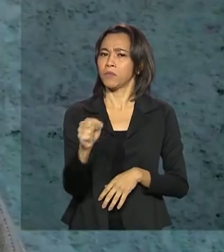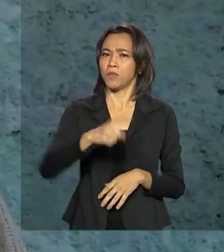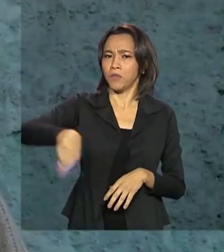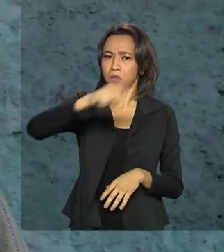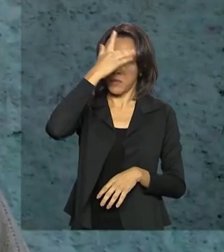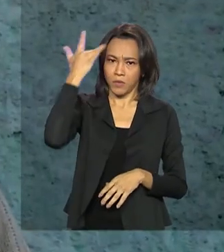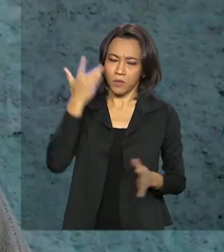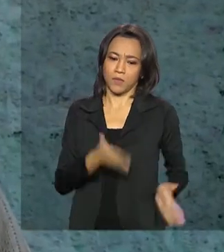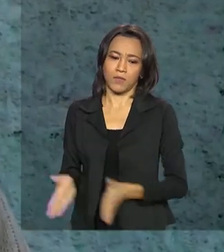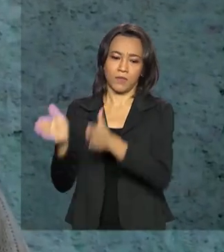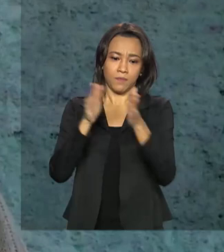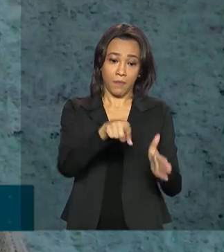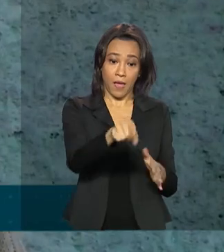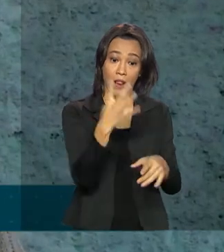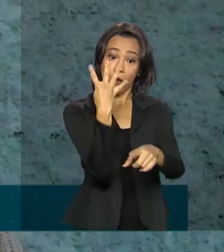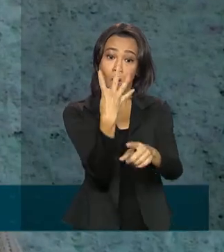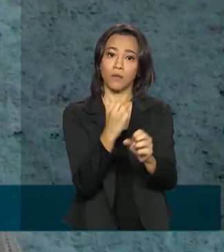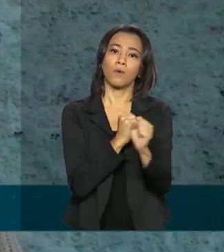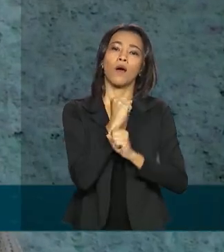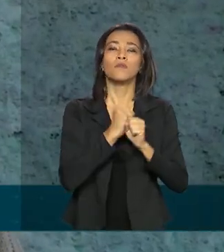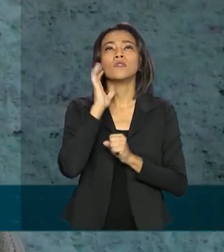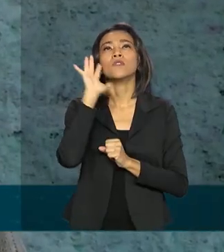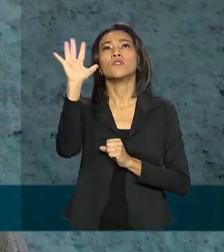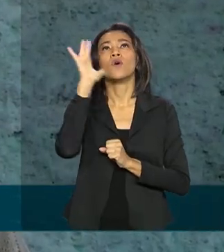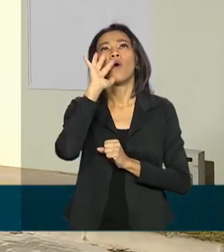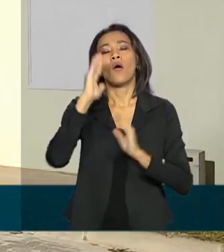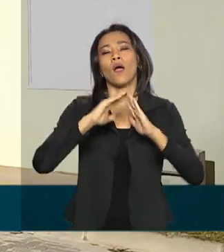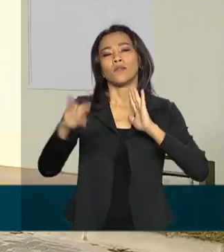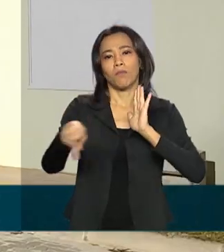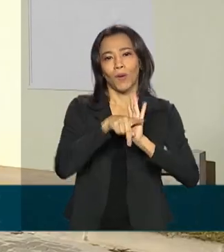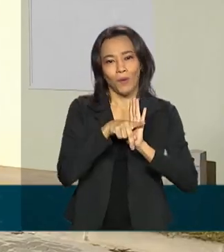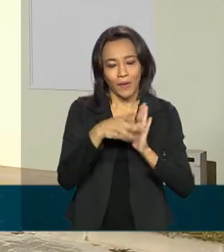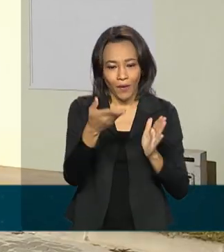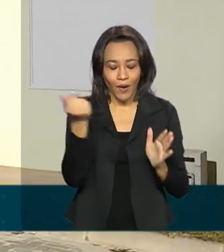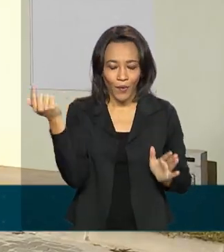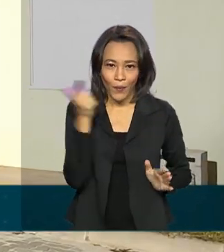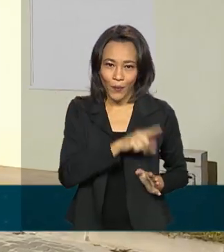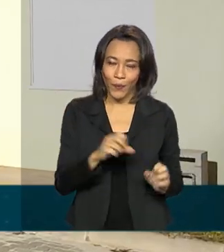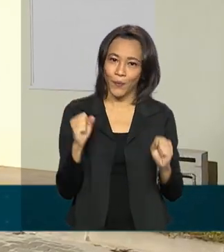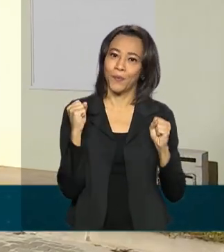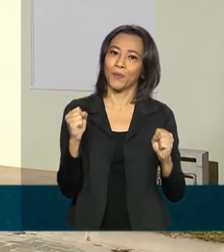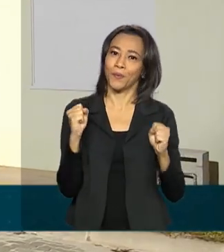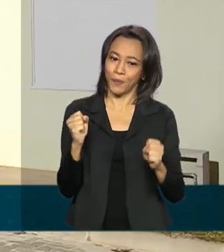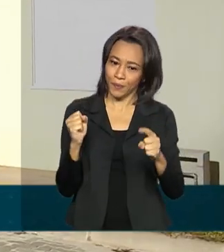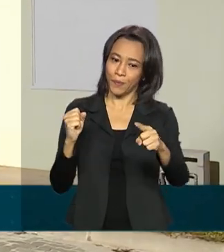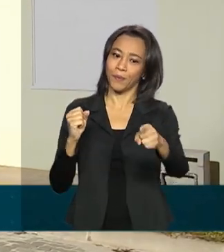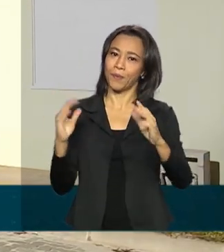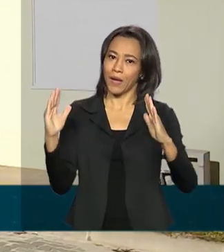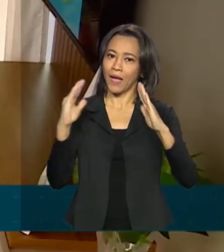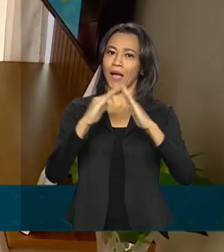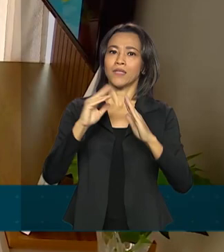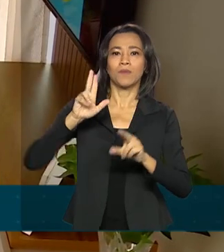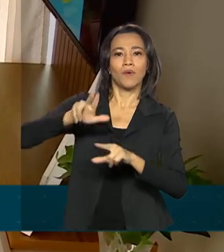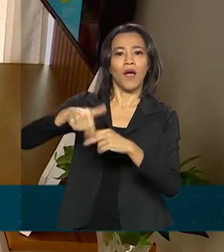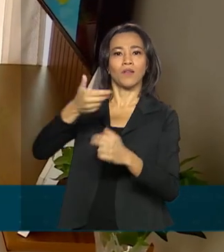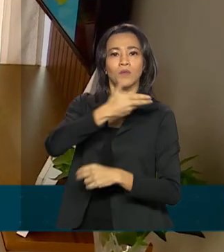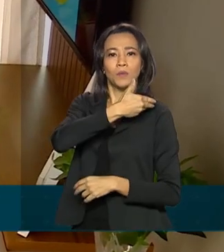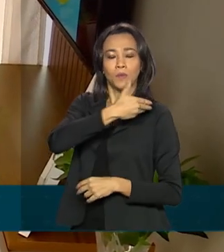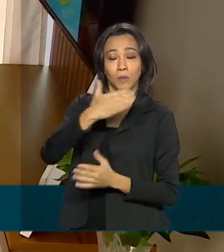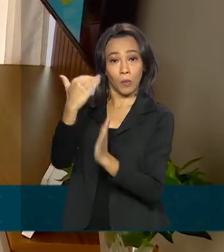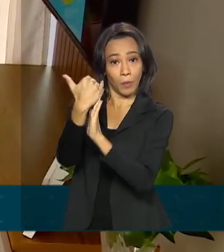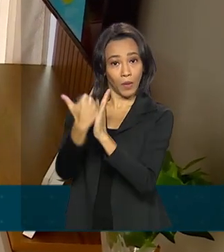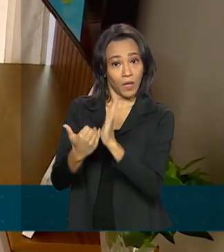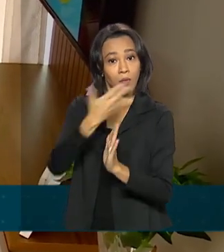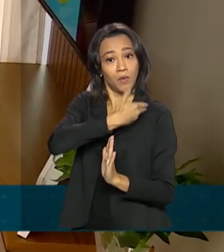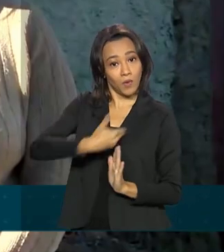Há quatro anos, Angélica sonha com a casa própria. E agora, foi uma das contempladas com uma moradia do programa de habitação do governo.